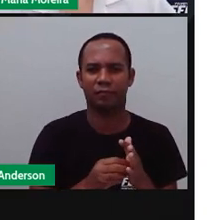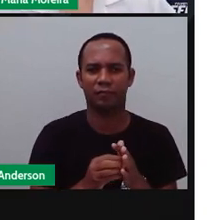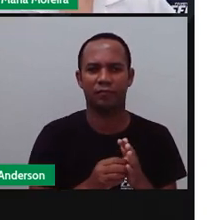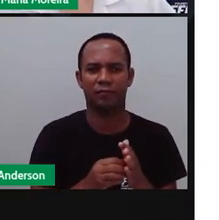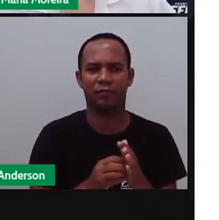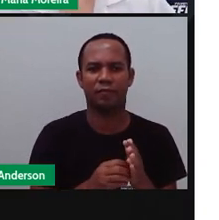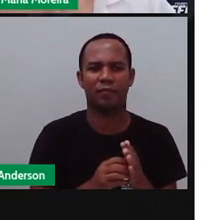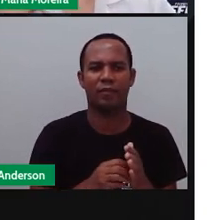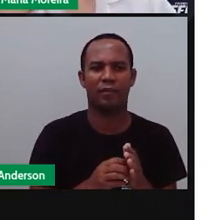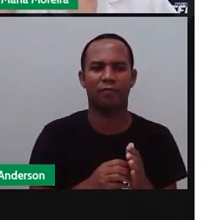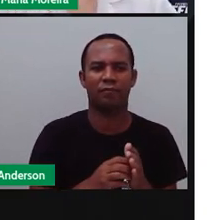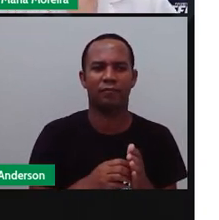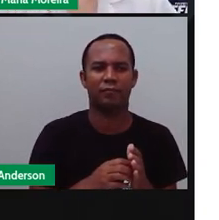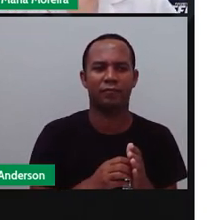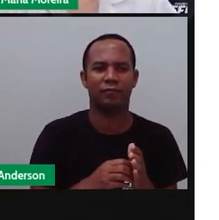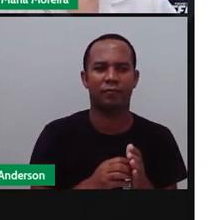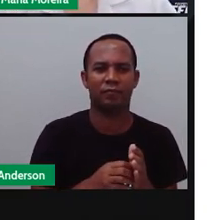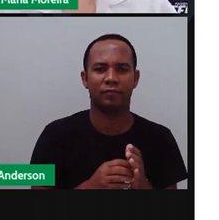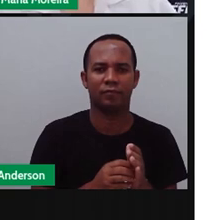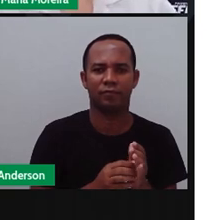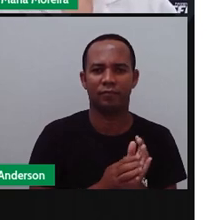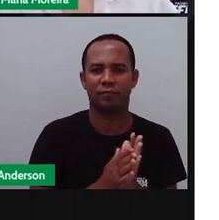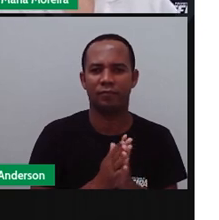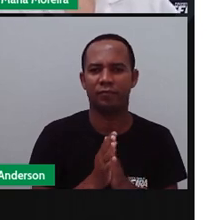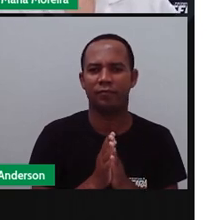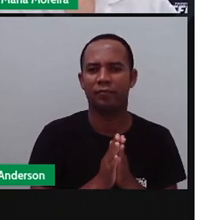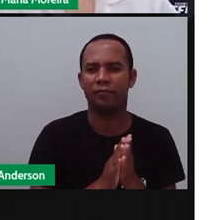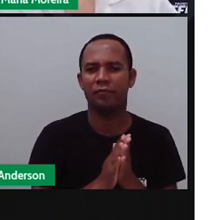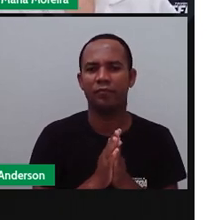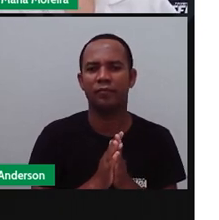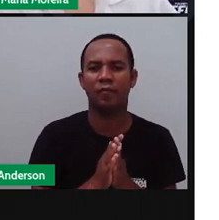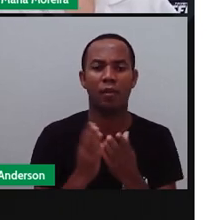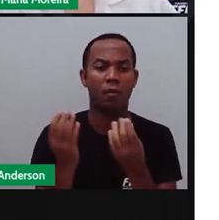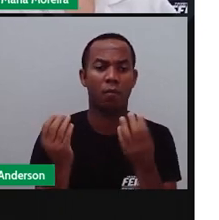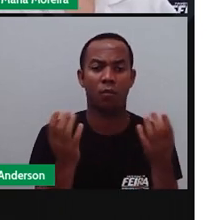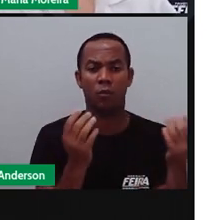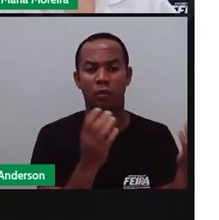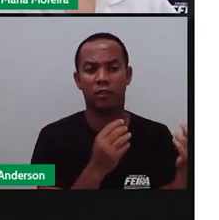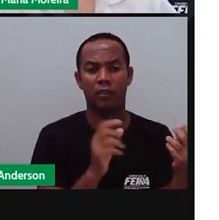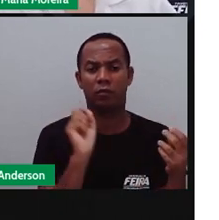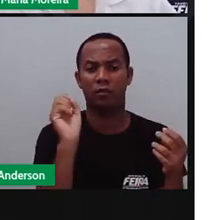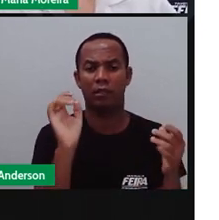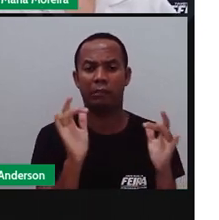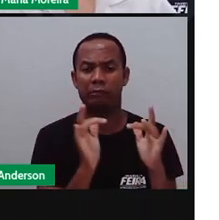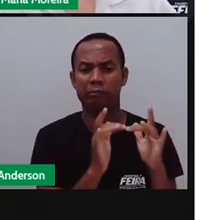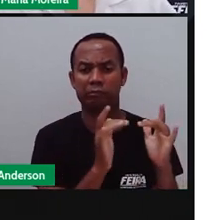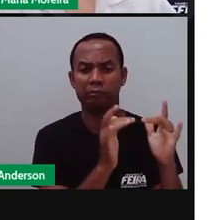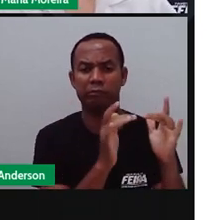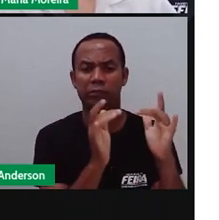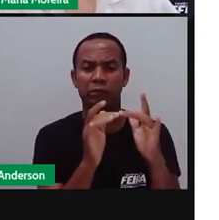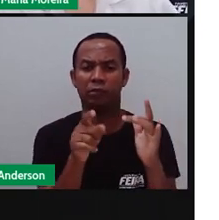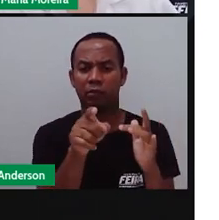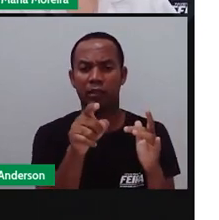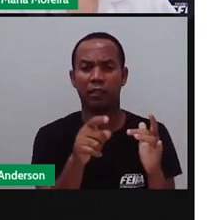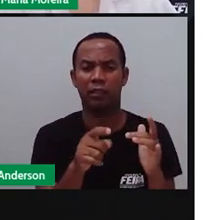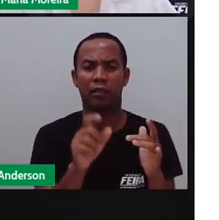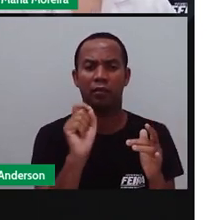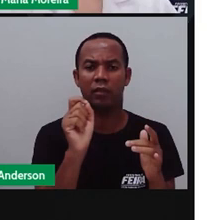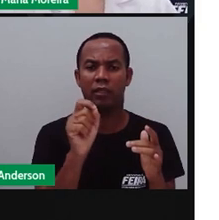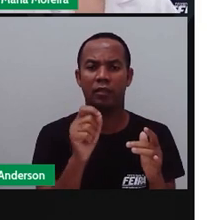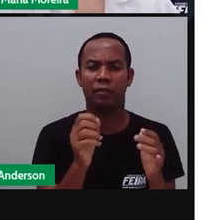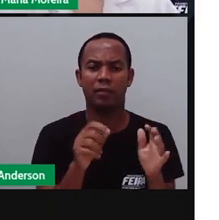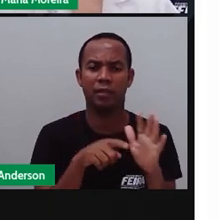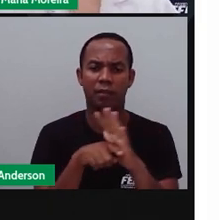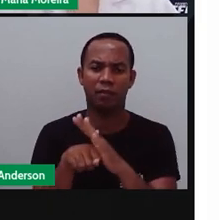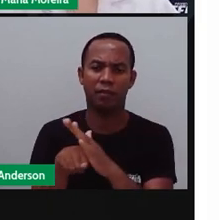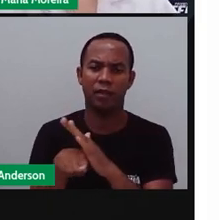tem uma prima minha que mora lá. Beijo, Jaque. Dentre as técnicas mais utilizadas na agricultura está o quê? A análise